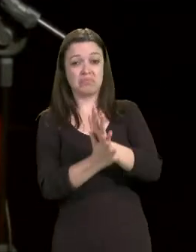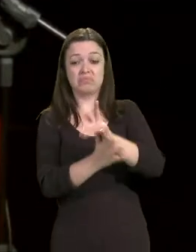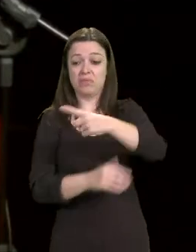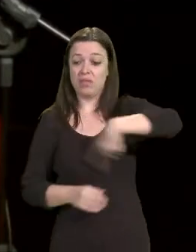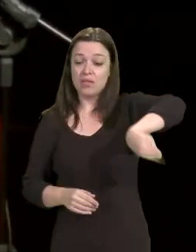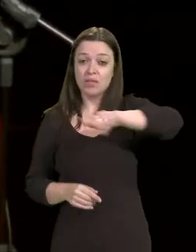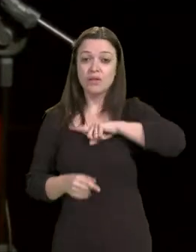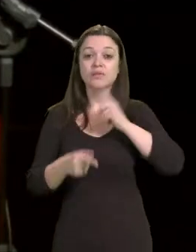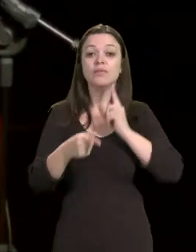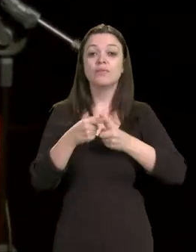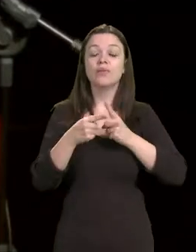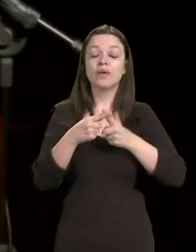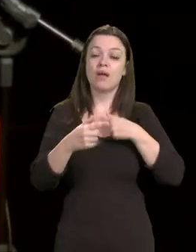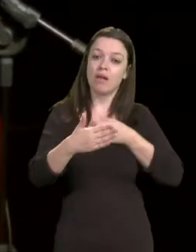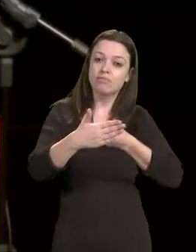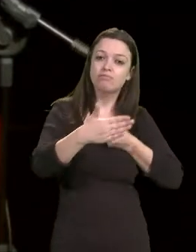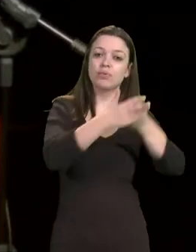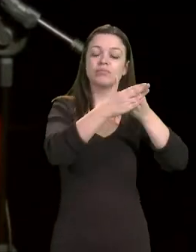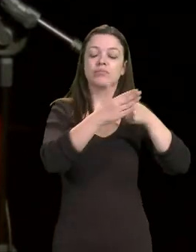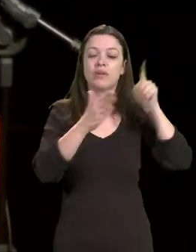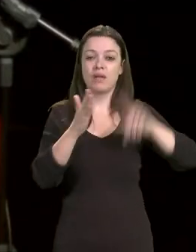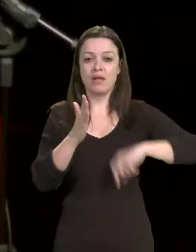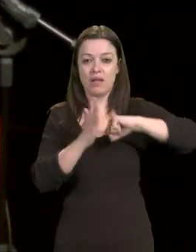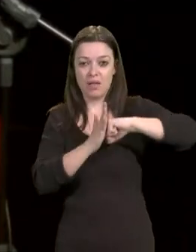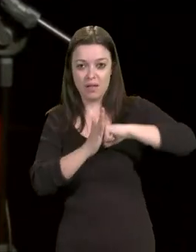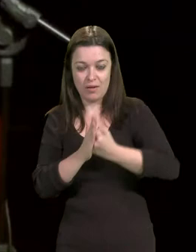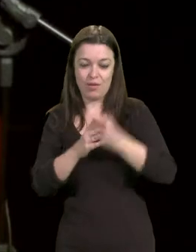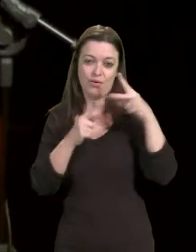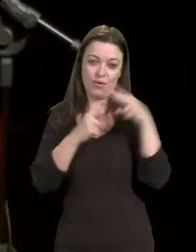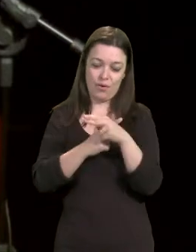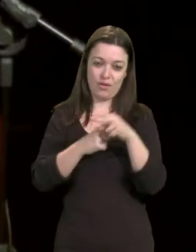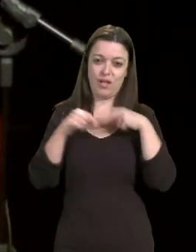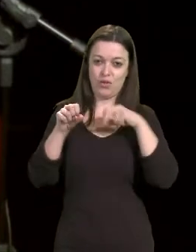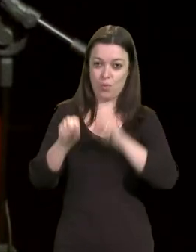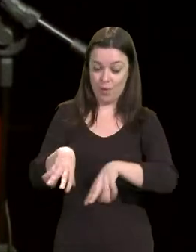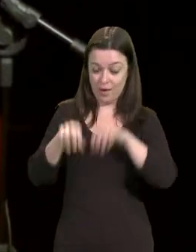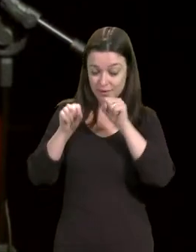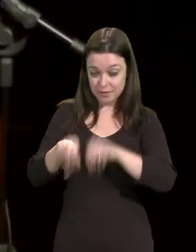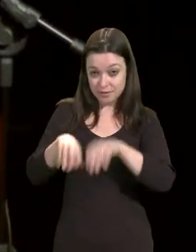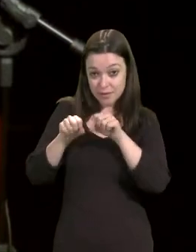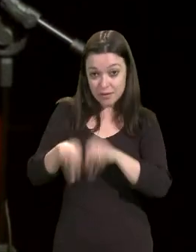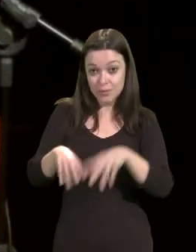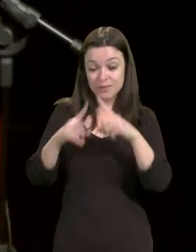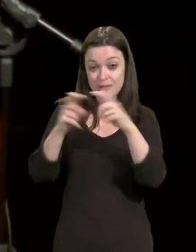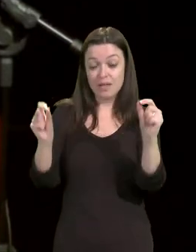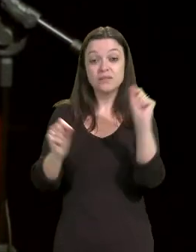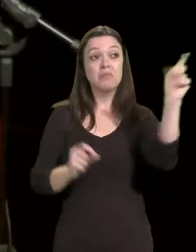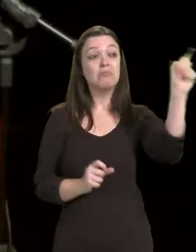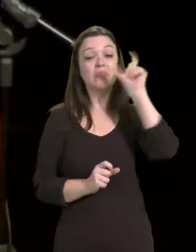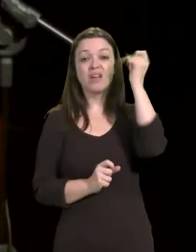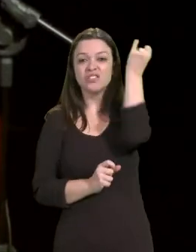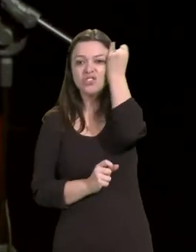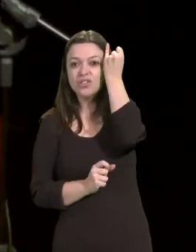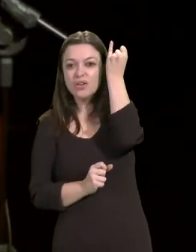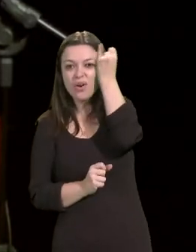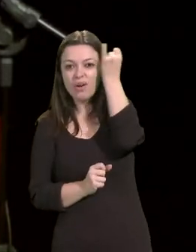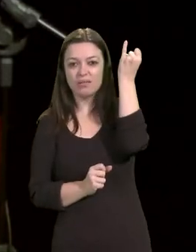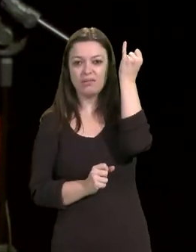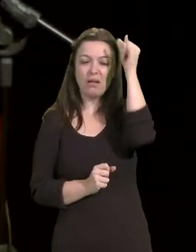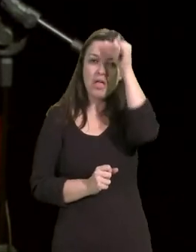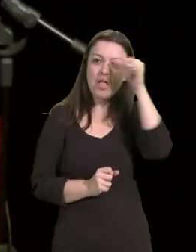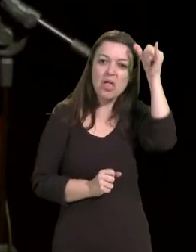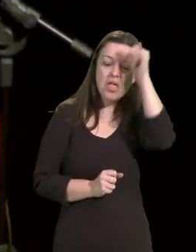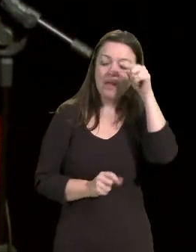absurdos cortes na educação e ciência e chamados de idiotas úteis e de massa de manobra.